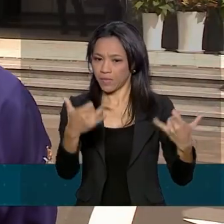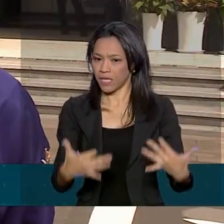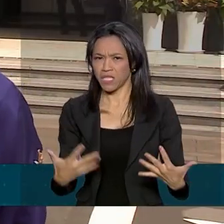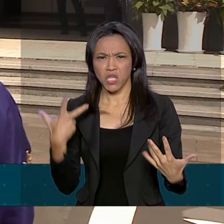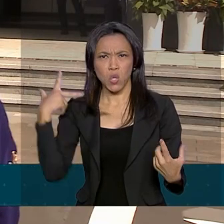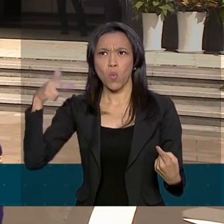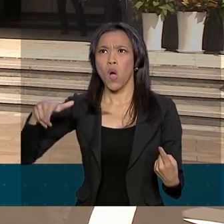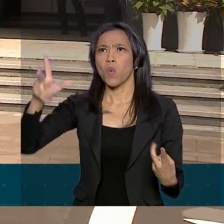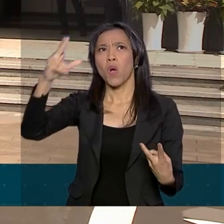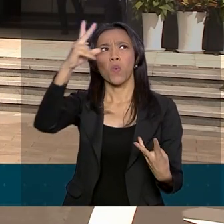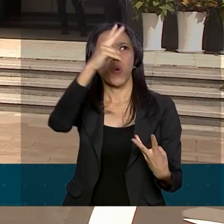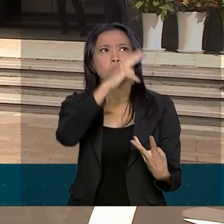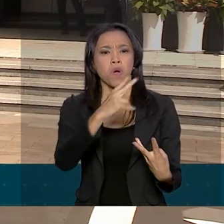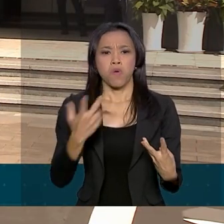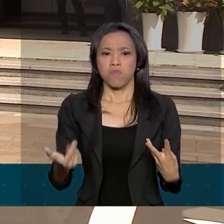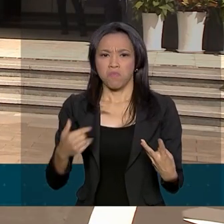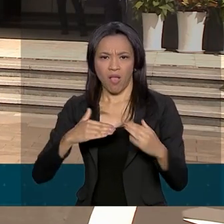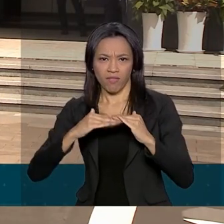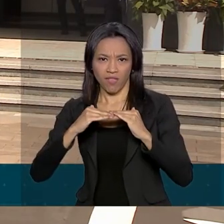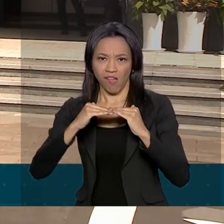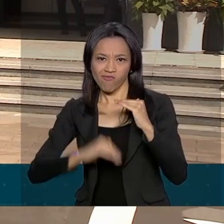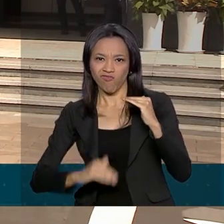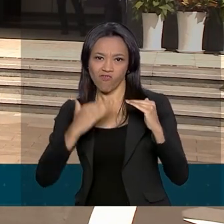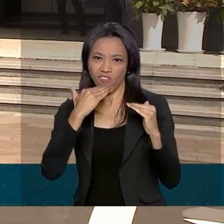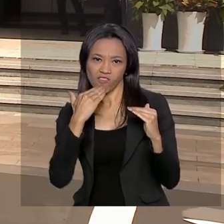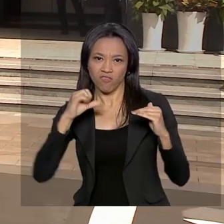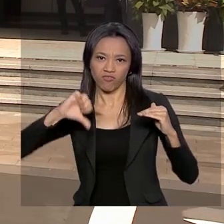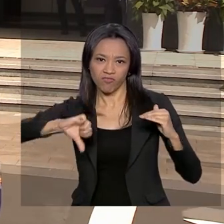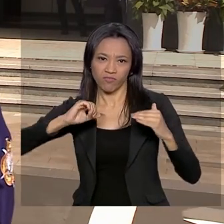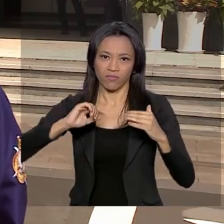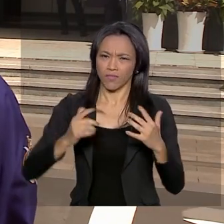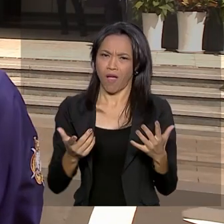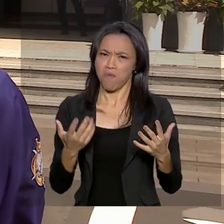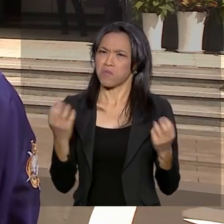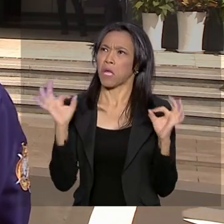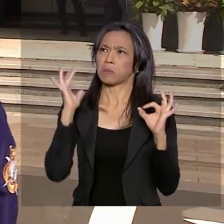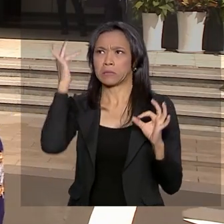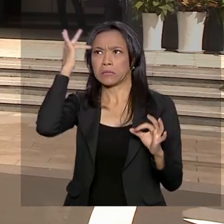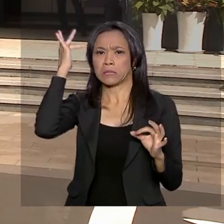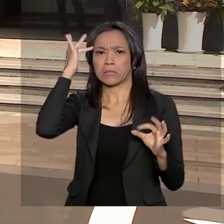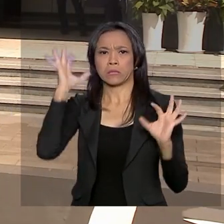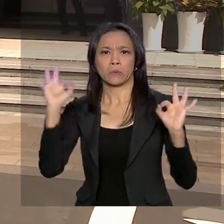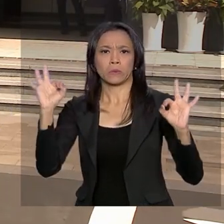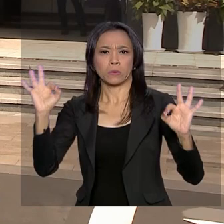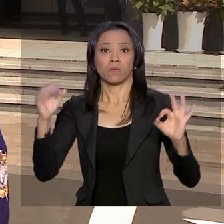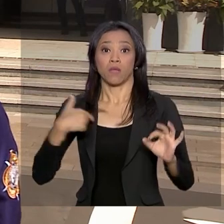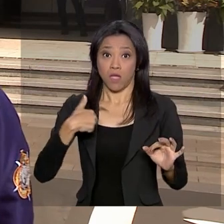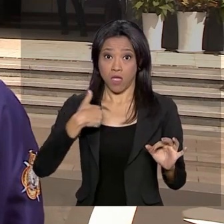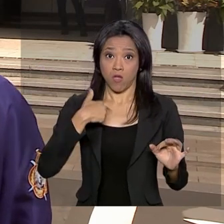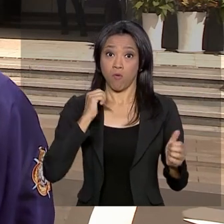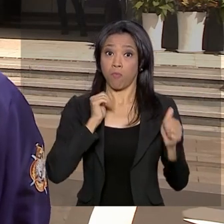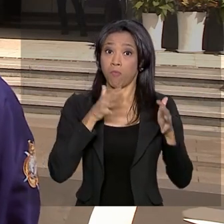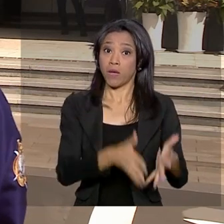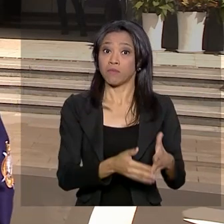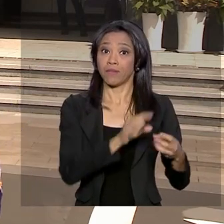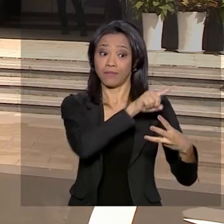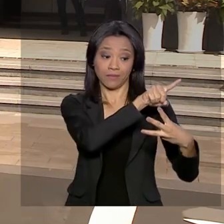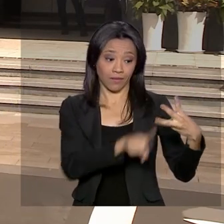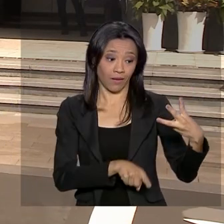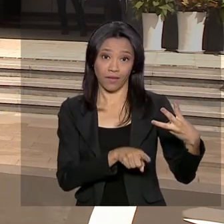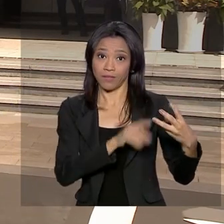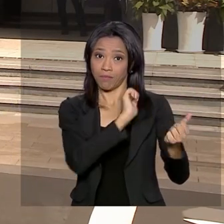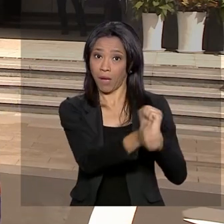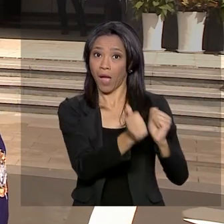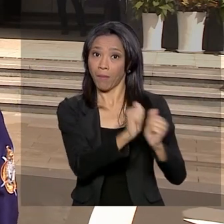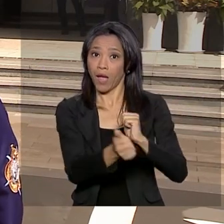Eles realmente não fizeram nada para ficar abaixo de nenhuma outra. Eu participei de três Olimpíadas e está muito similar. A minha primeira impressão